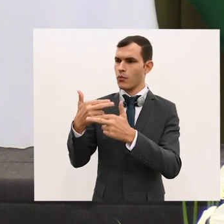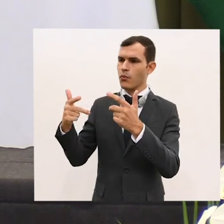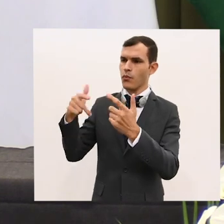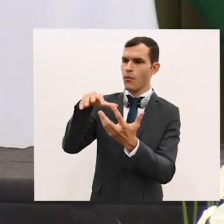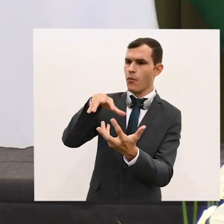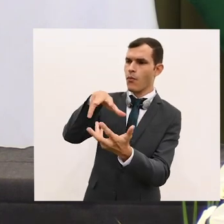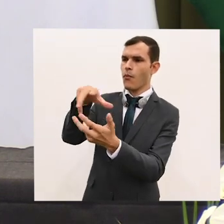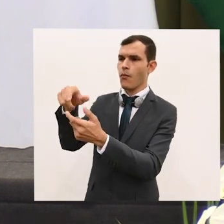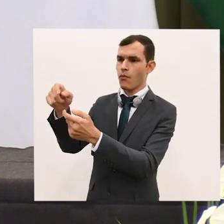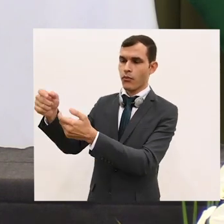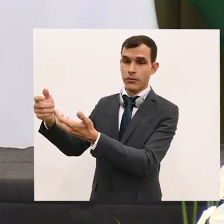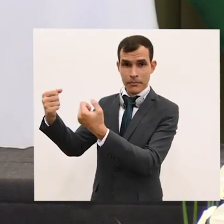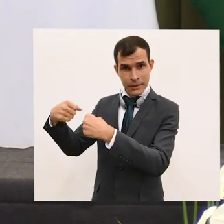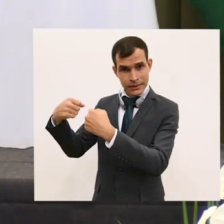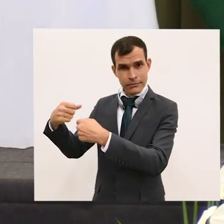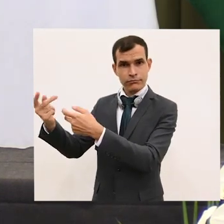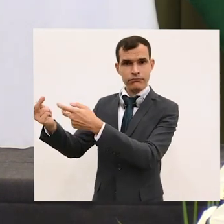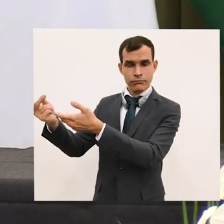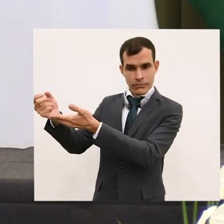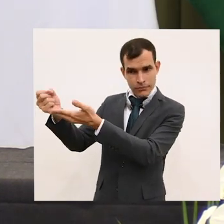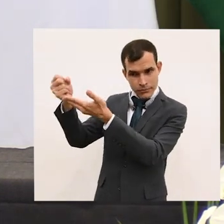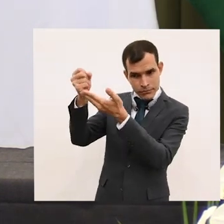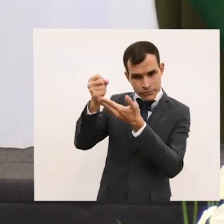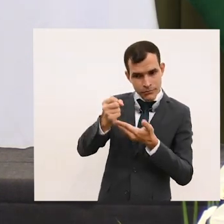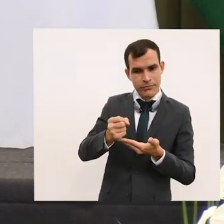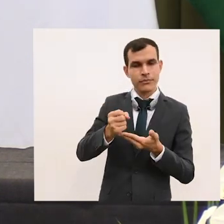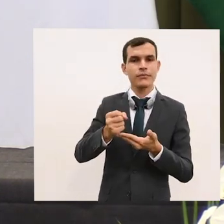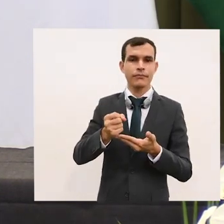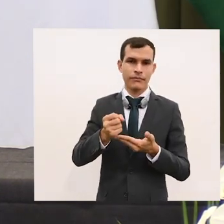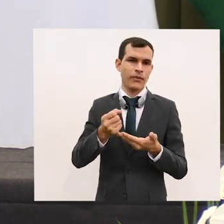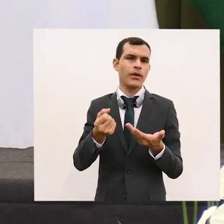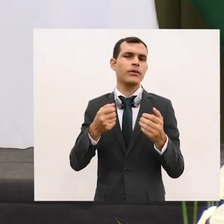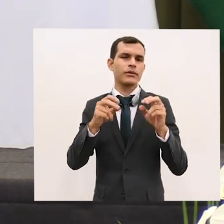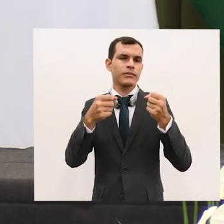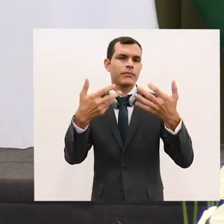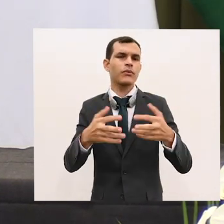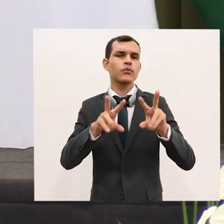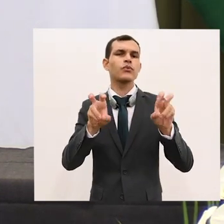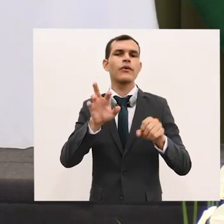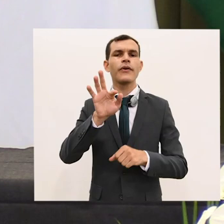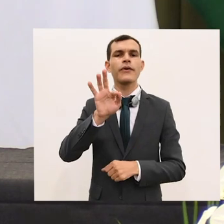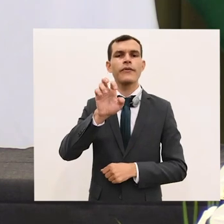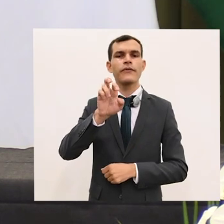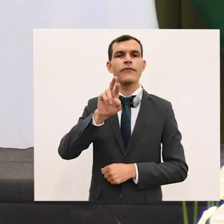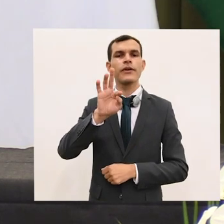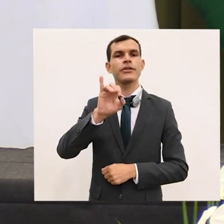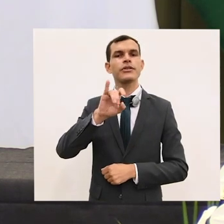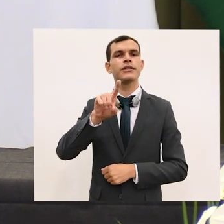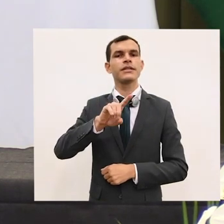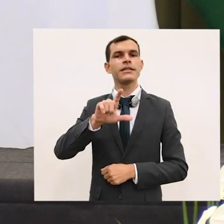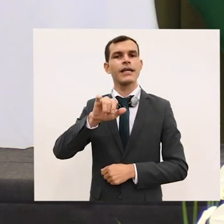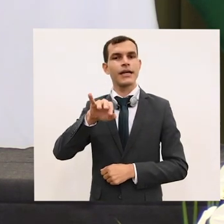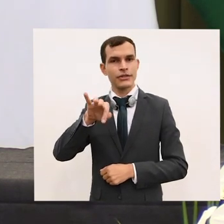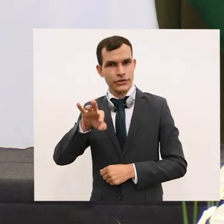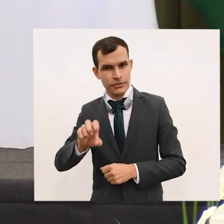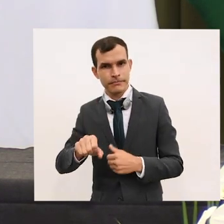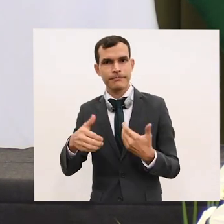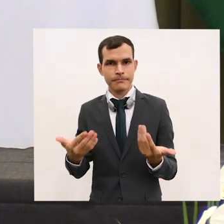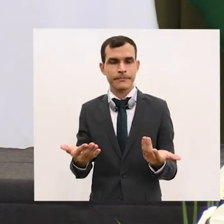fertilizantes. E o presidente Bolsonaro pediu à doutora Nigozi que considere na OMC lançar uma iniciativa